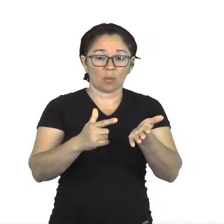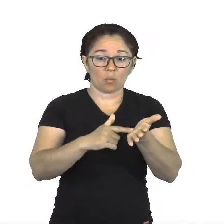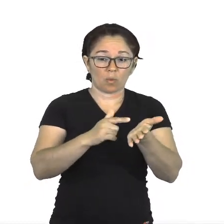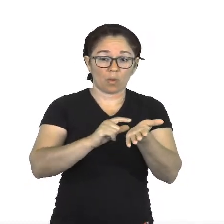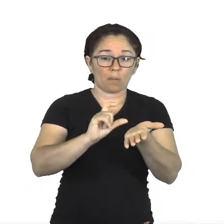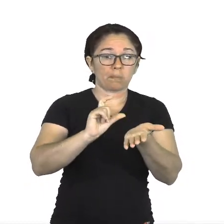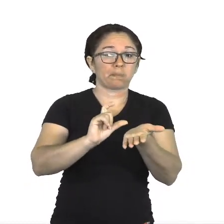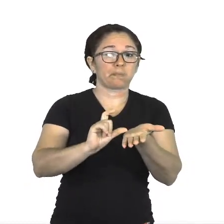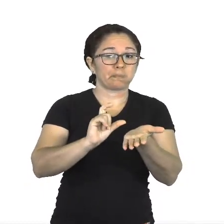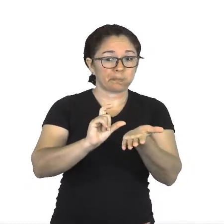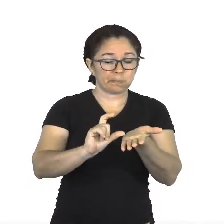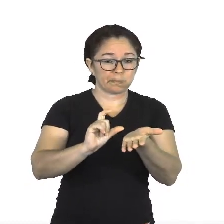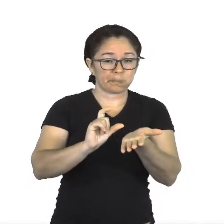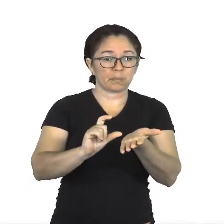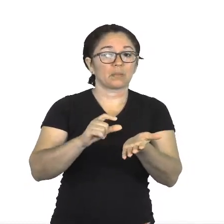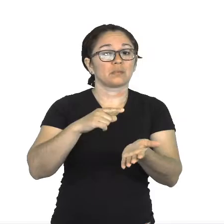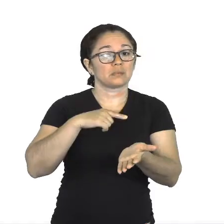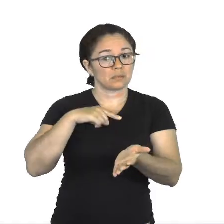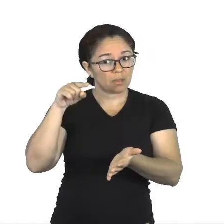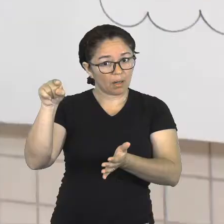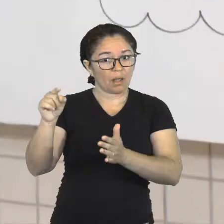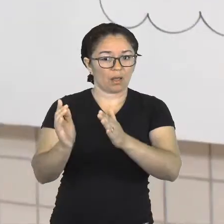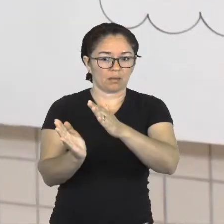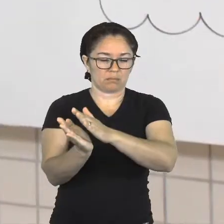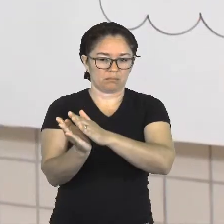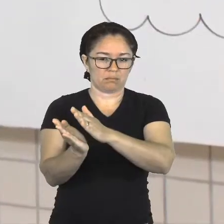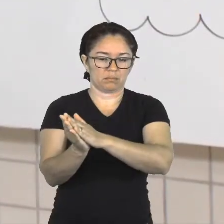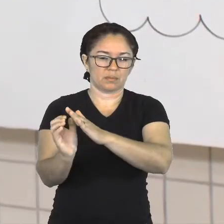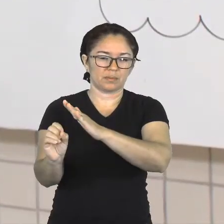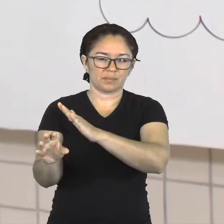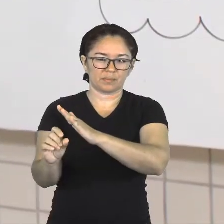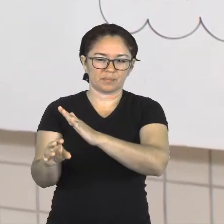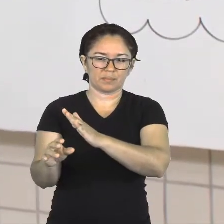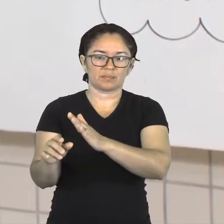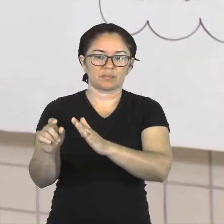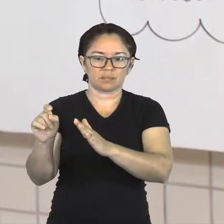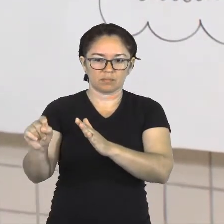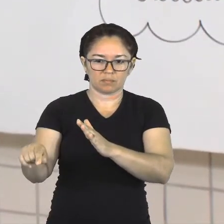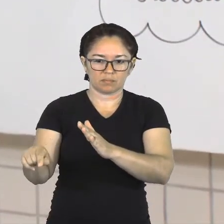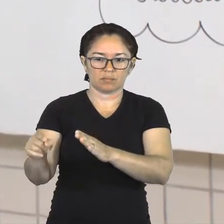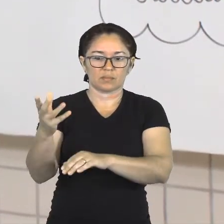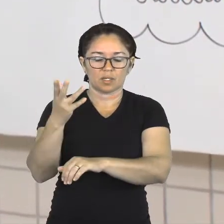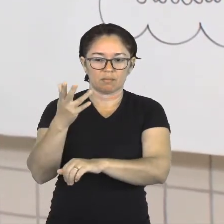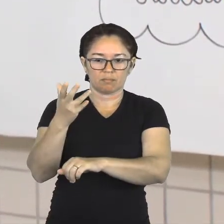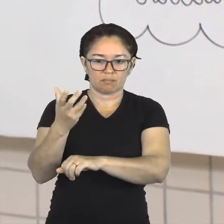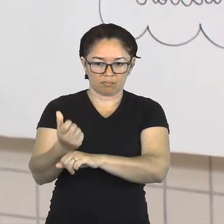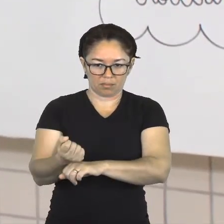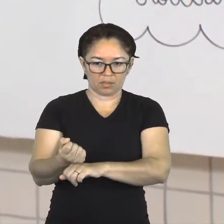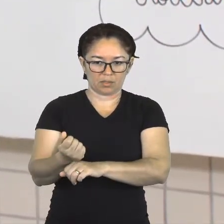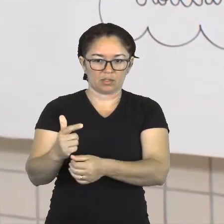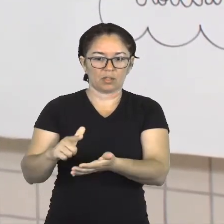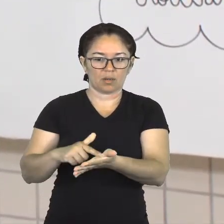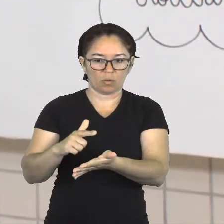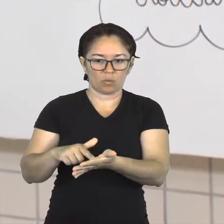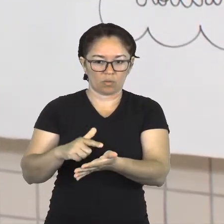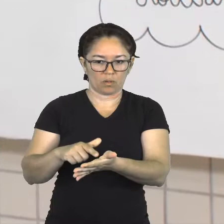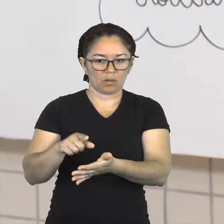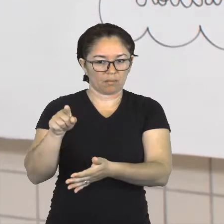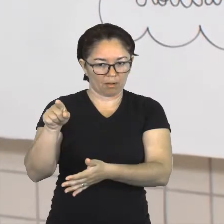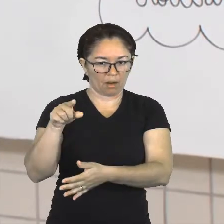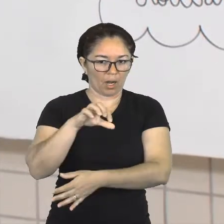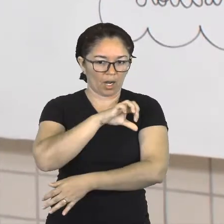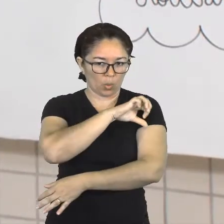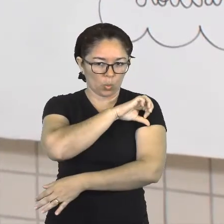plataforma Palmas Homeschool, na biblioteca, vocês conseguem abaixar lá no ícone do 9º ano. Eu